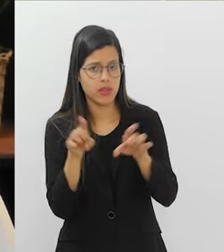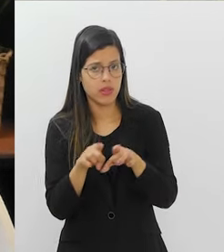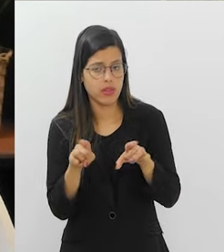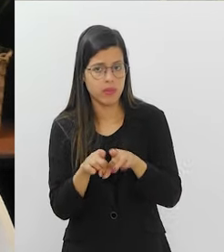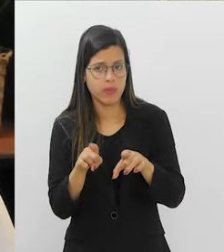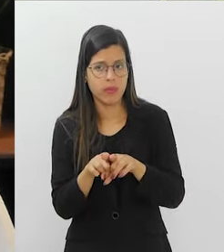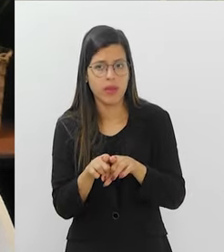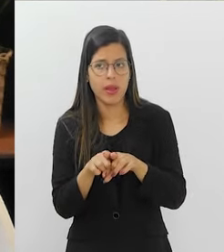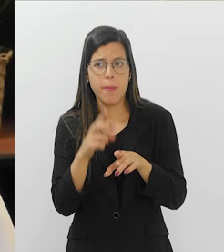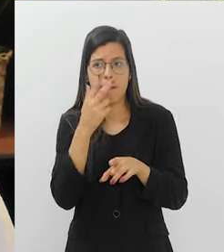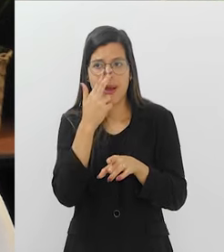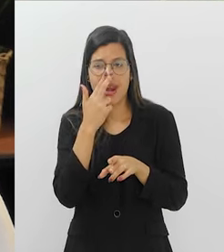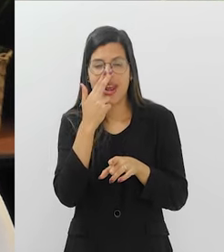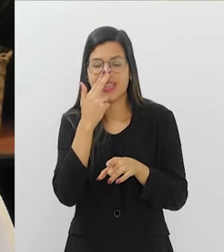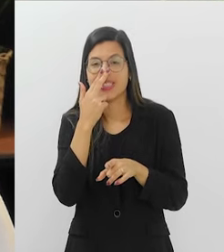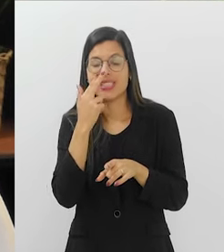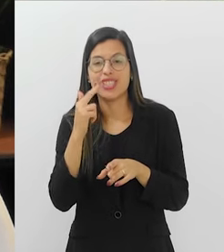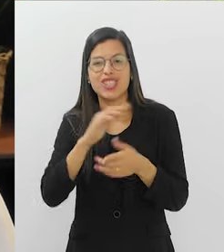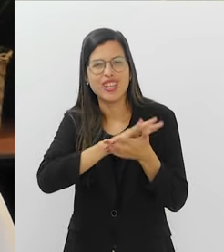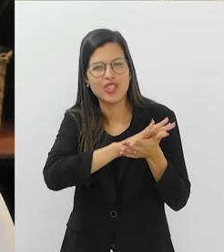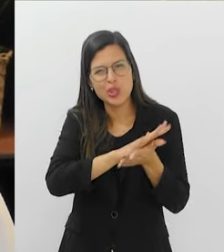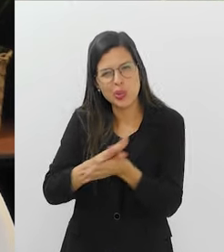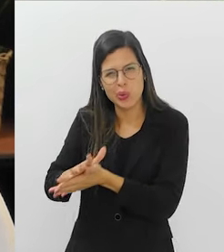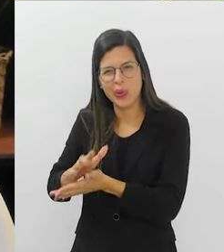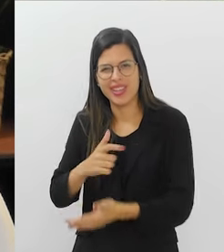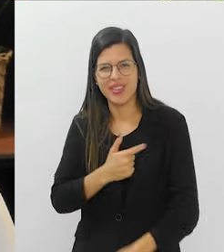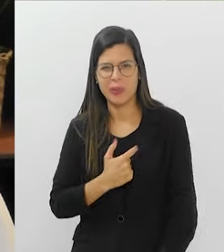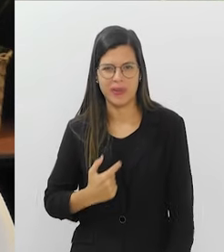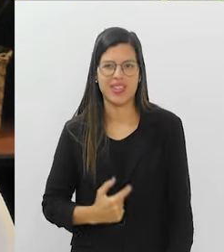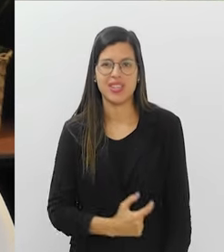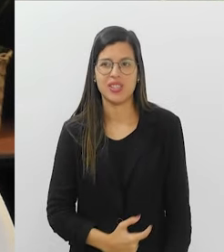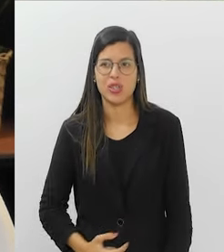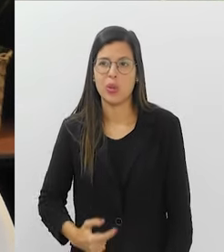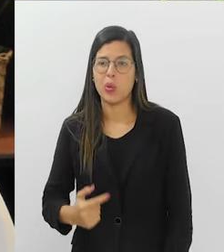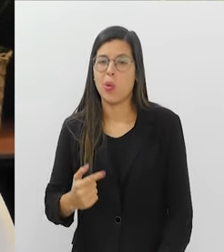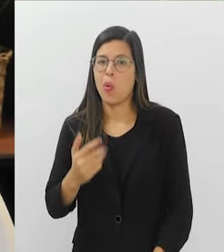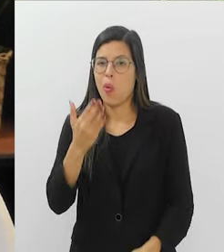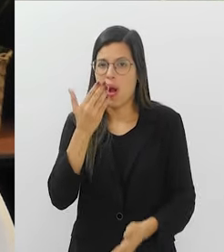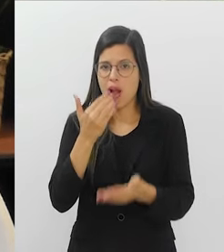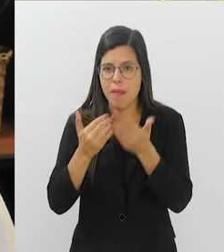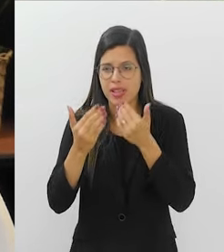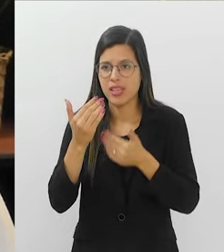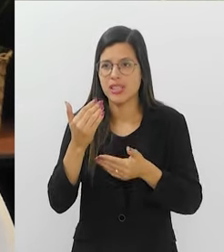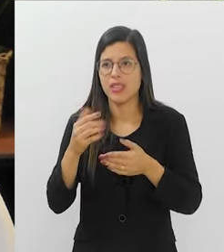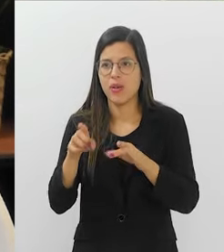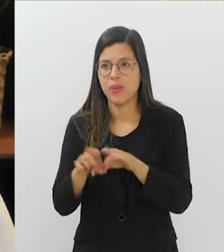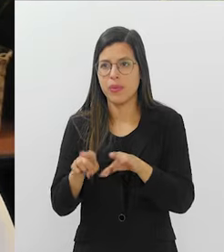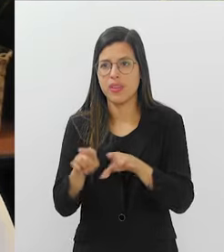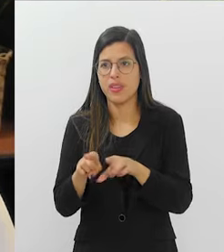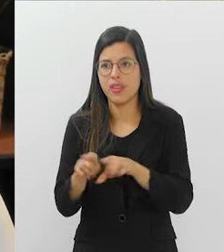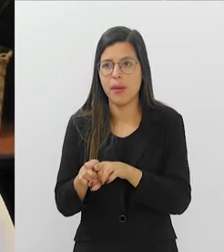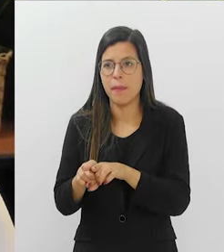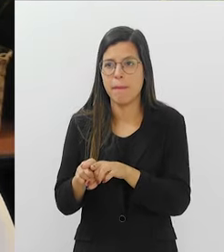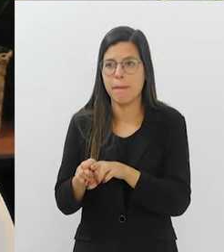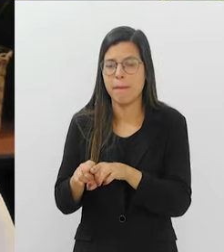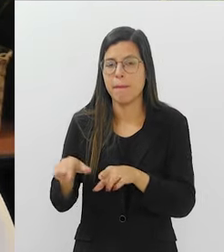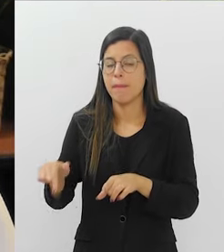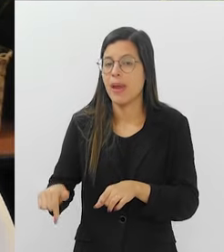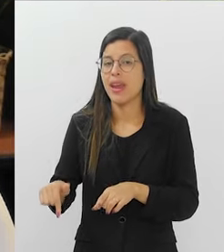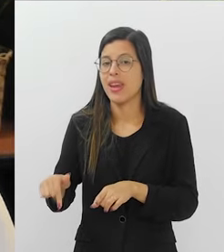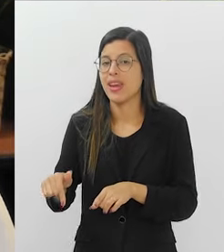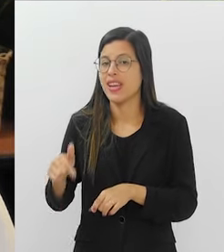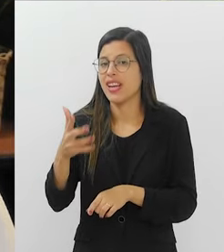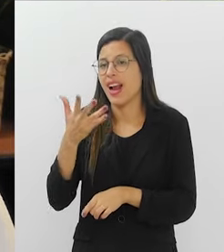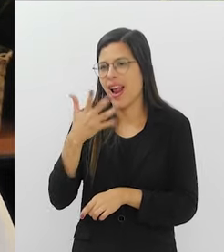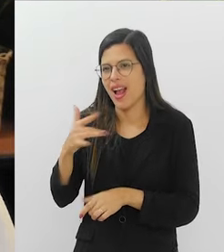a gente vem matando toda a flora do nosso intestino, né? Não só com a alimentação, essa geração um pouco abaixo da gente.